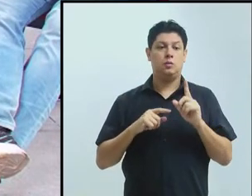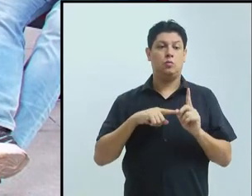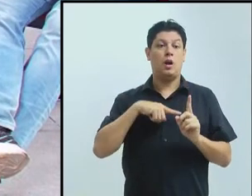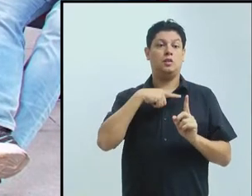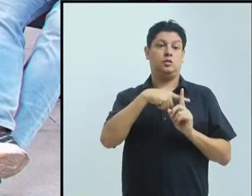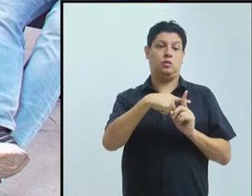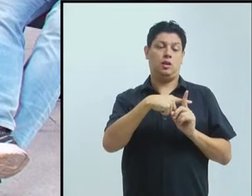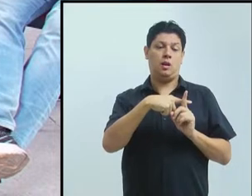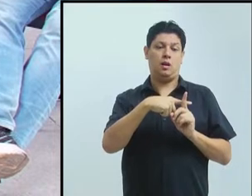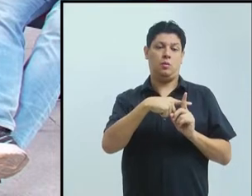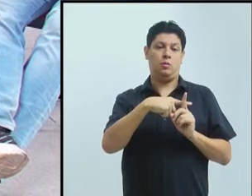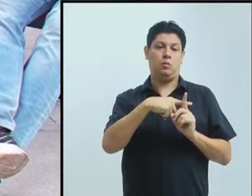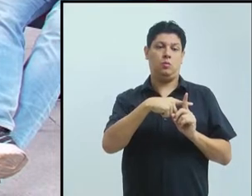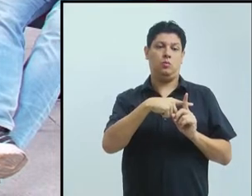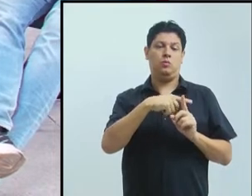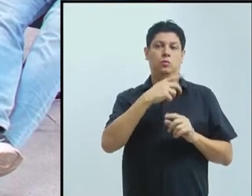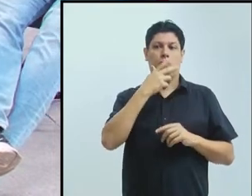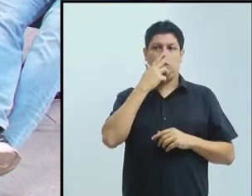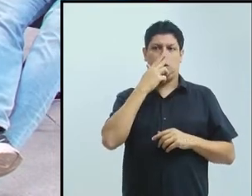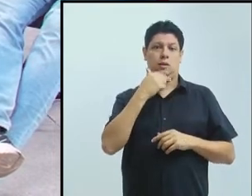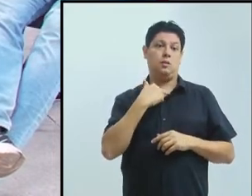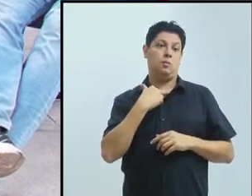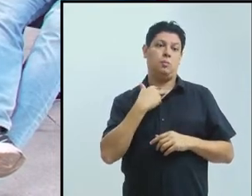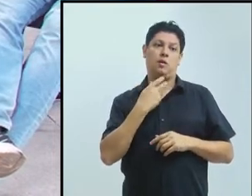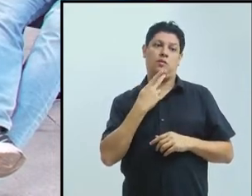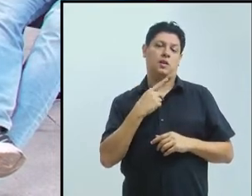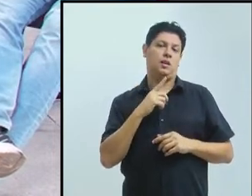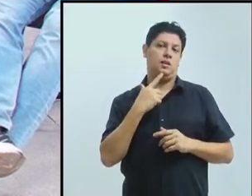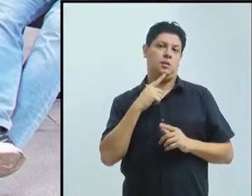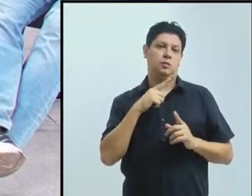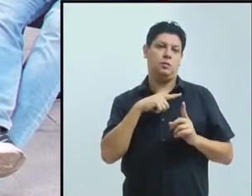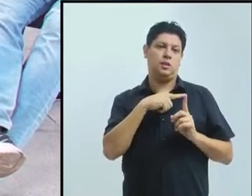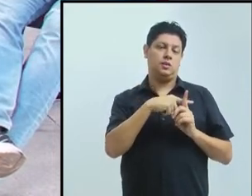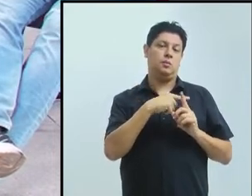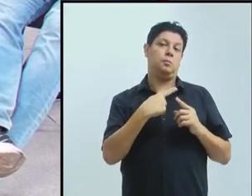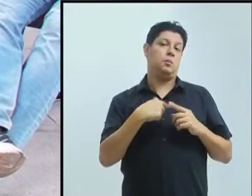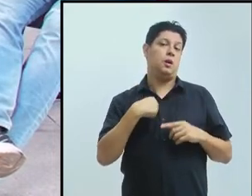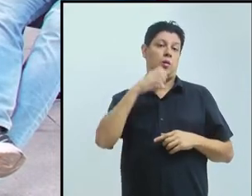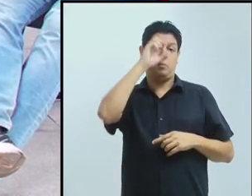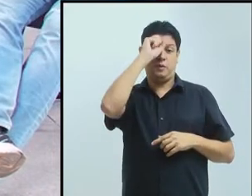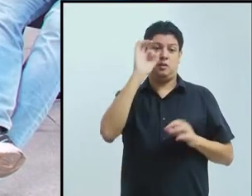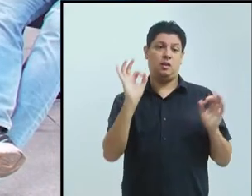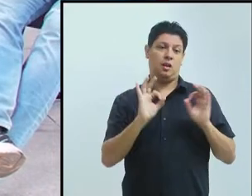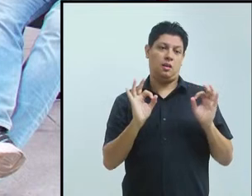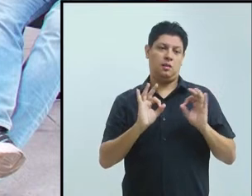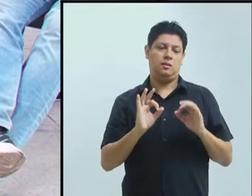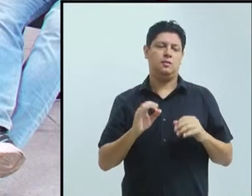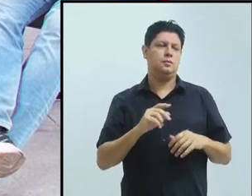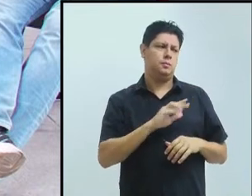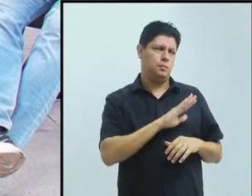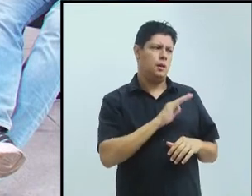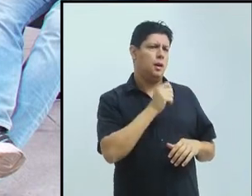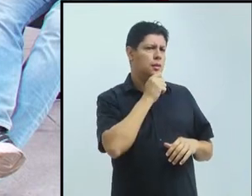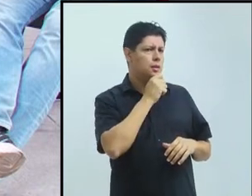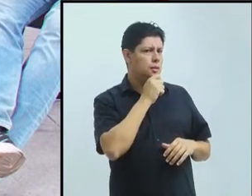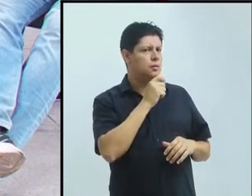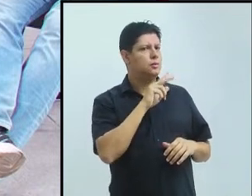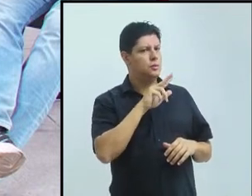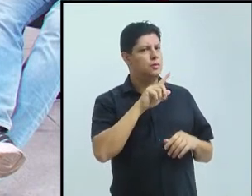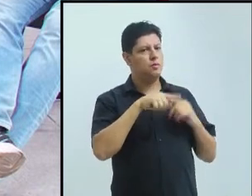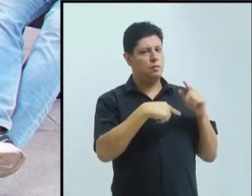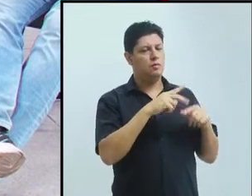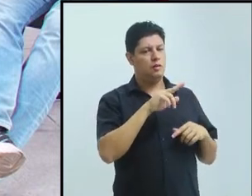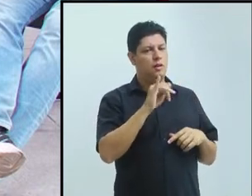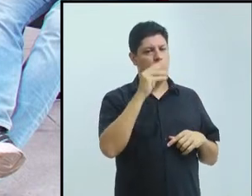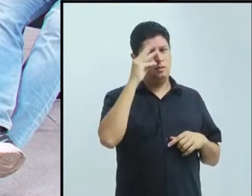eu não aprendi. não. Ainda não. Como diz o Gerson, vai lá aprender, se matricula no